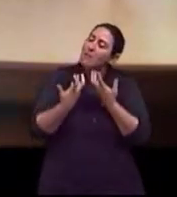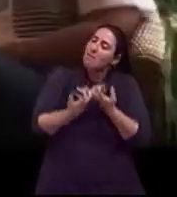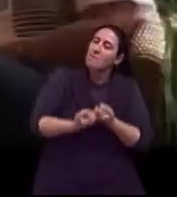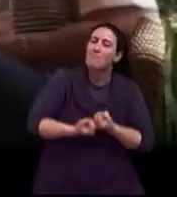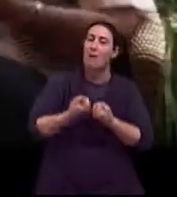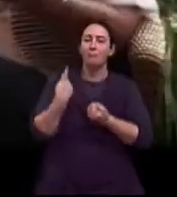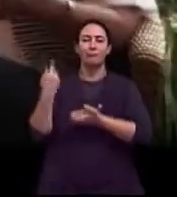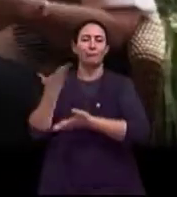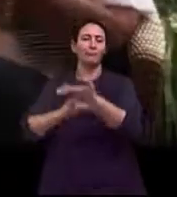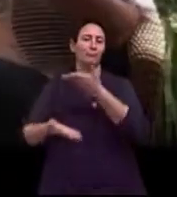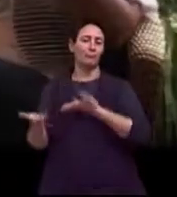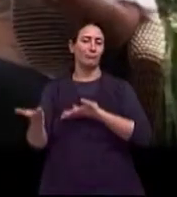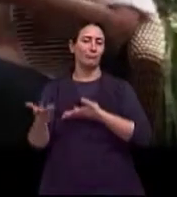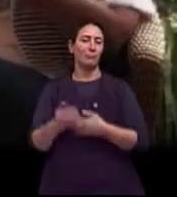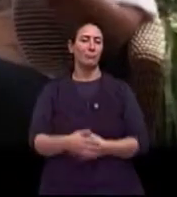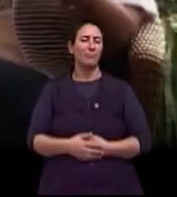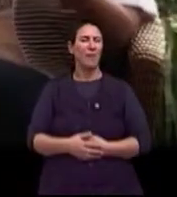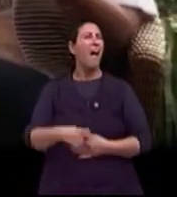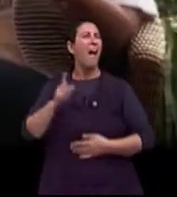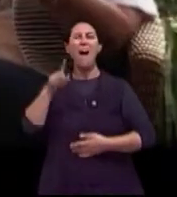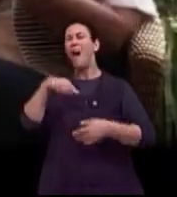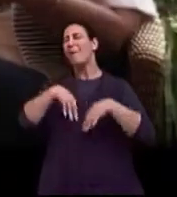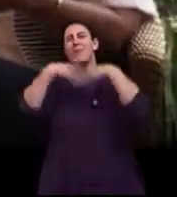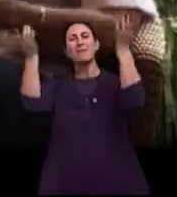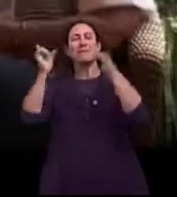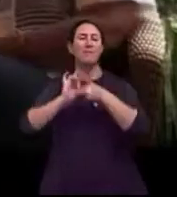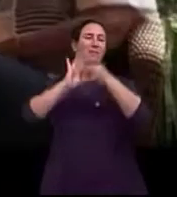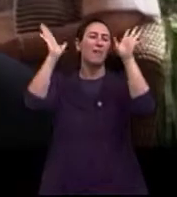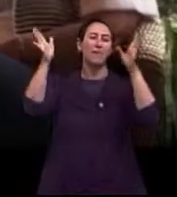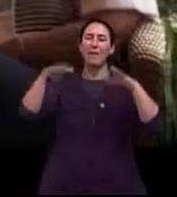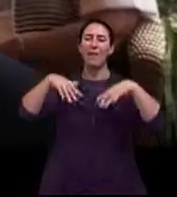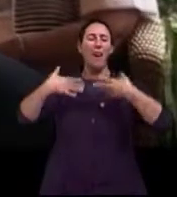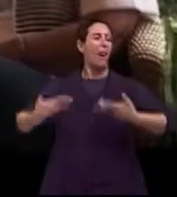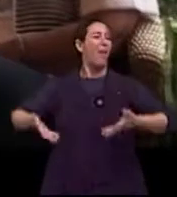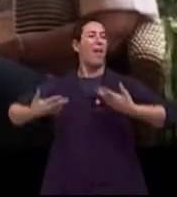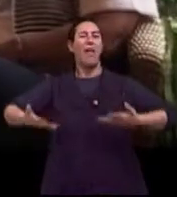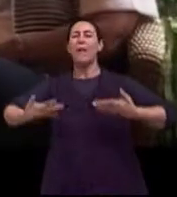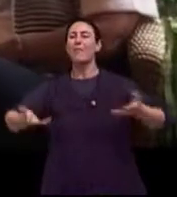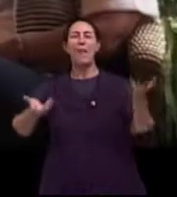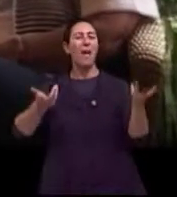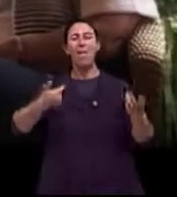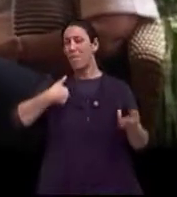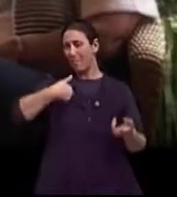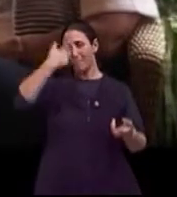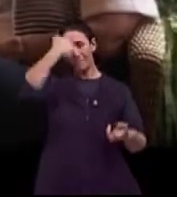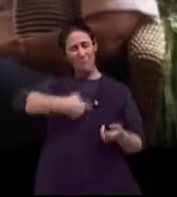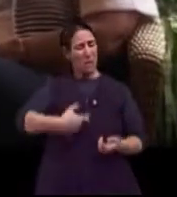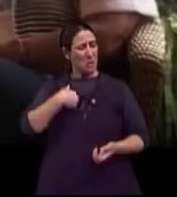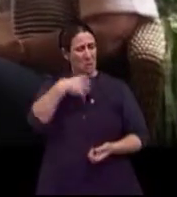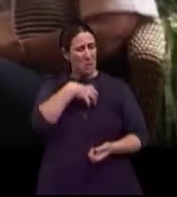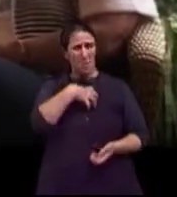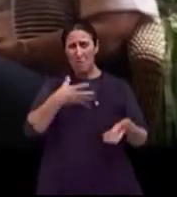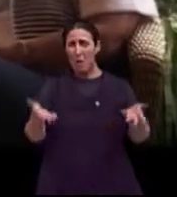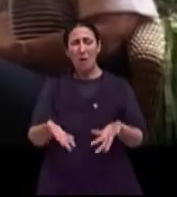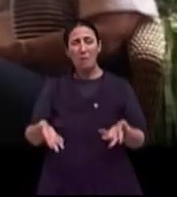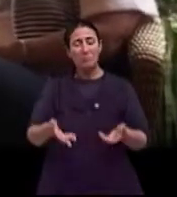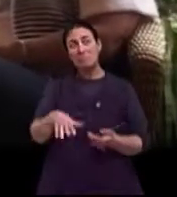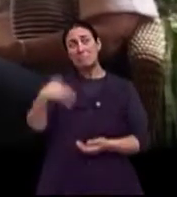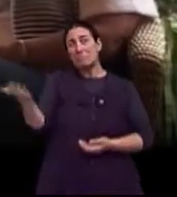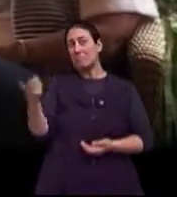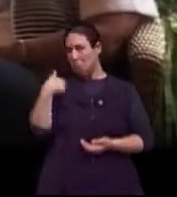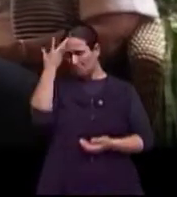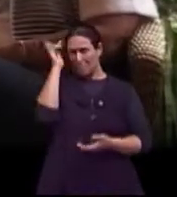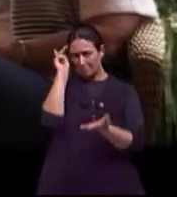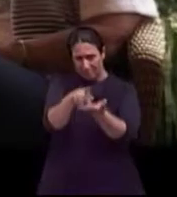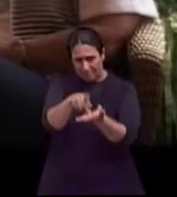outro. Mais livre, mais leve, mais solto, mais... não sei, eu não sei. Eu acho até que, olha, com toda